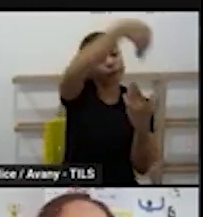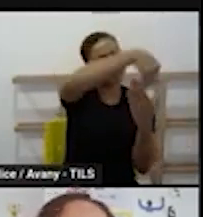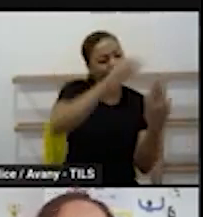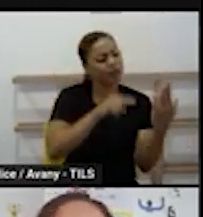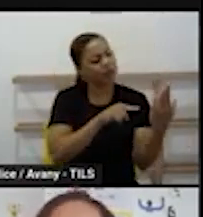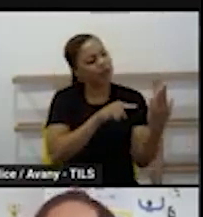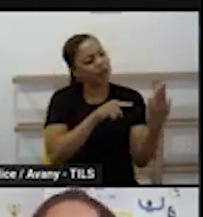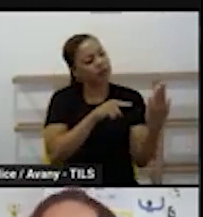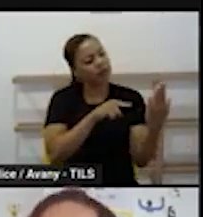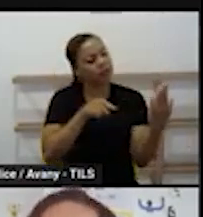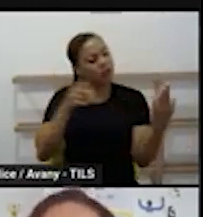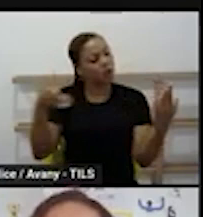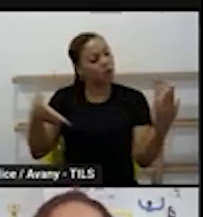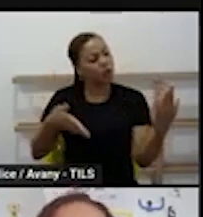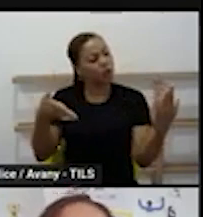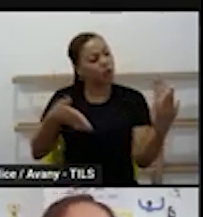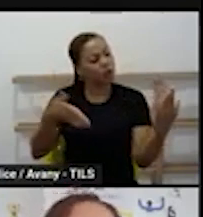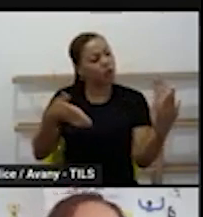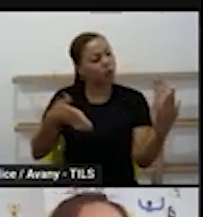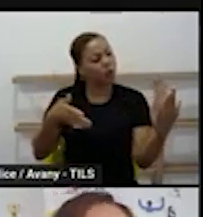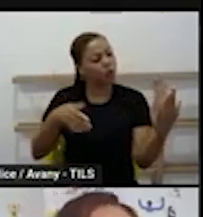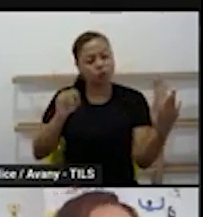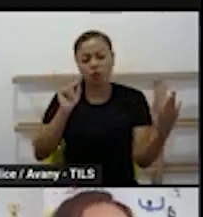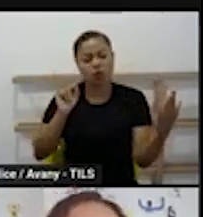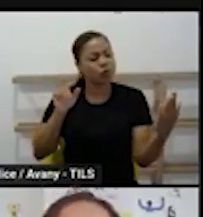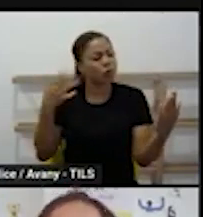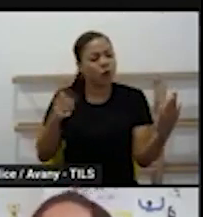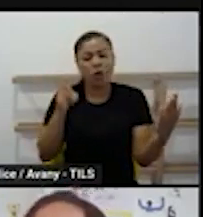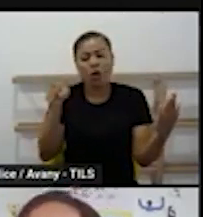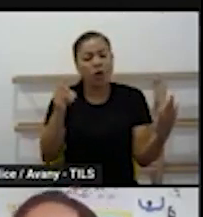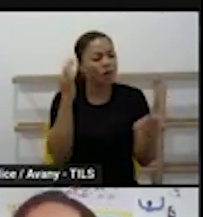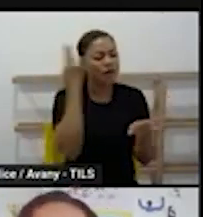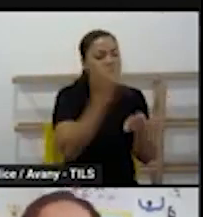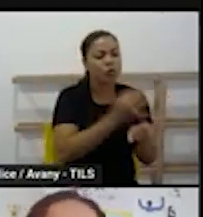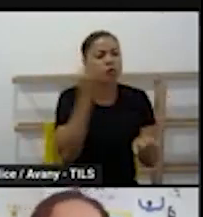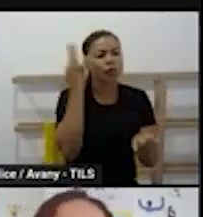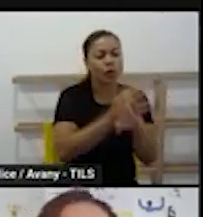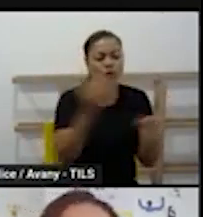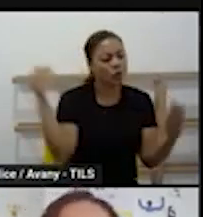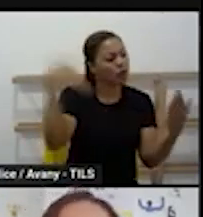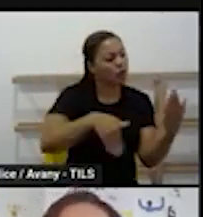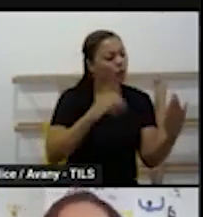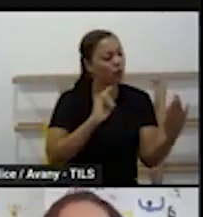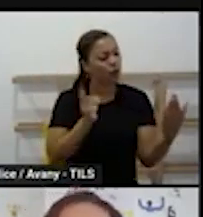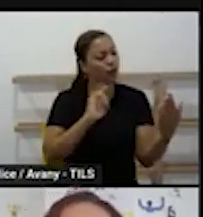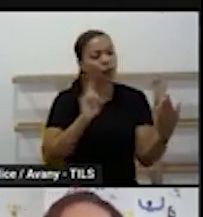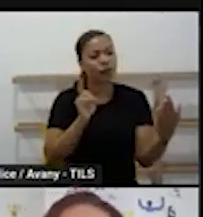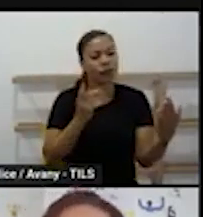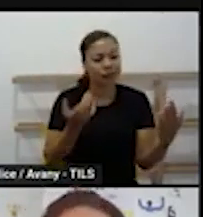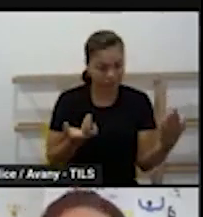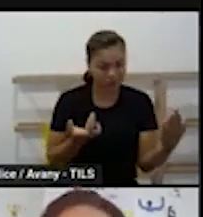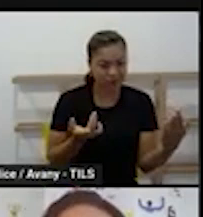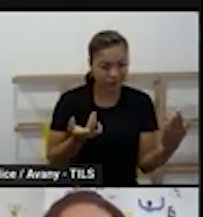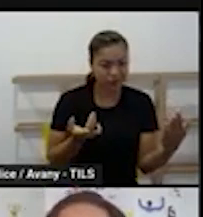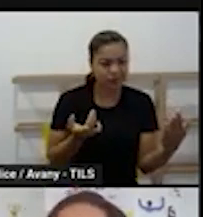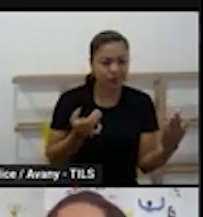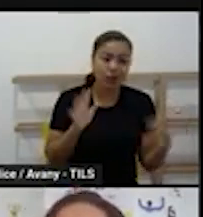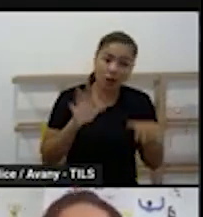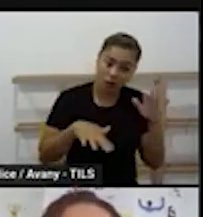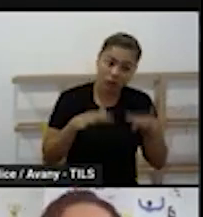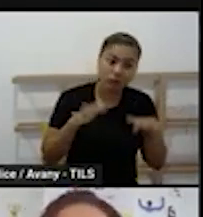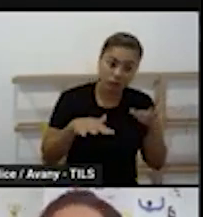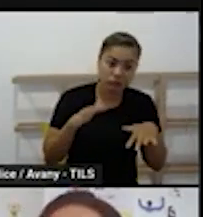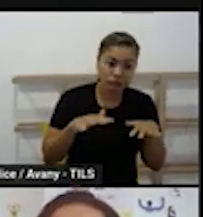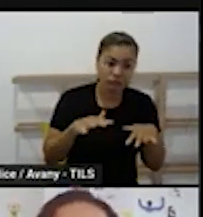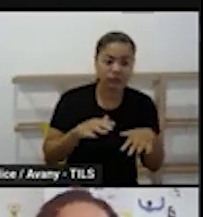o dia da semana quem faltou quem não faltou isso pode ser sim explorado na roda mas não